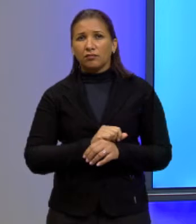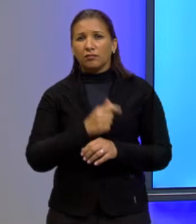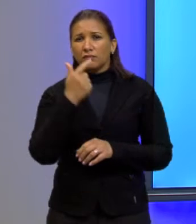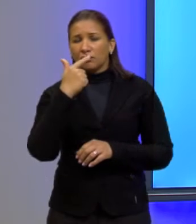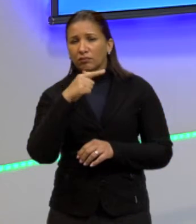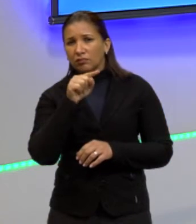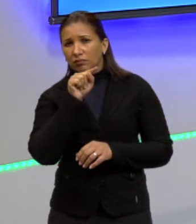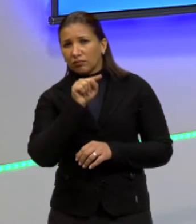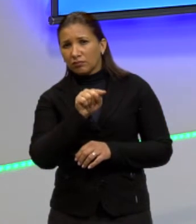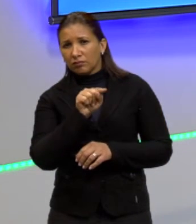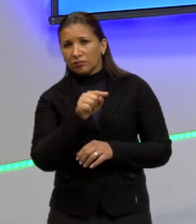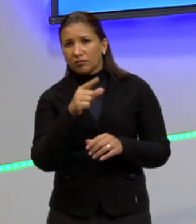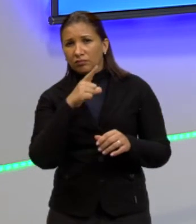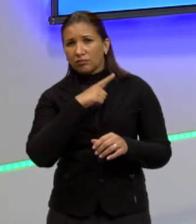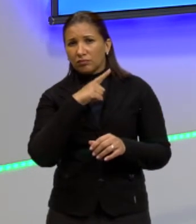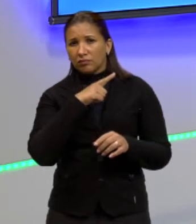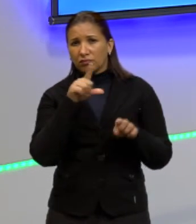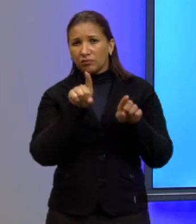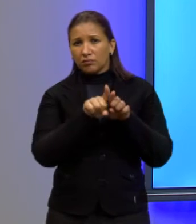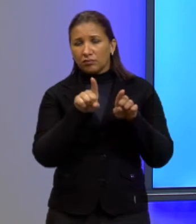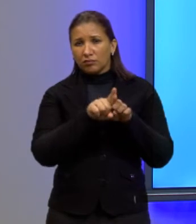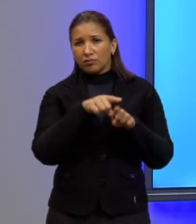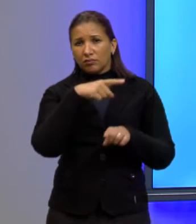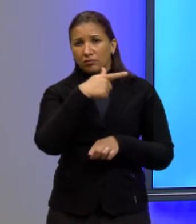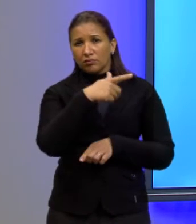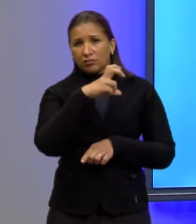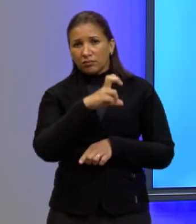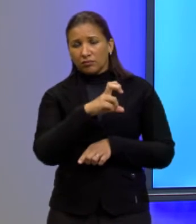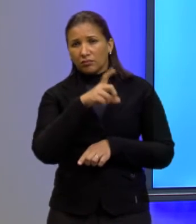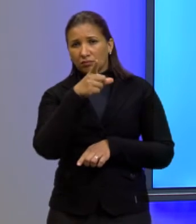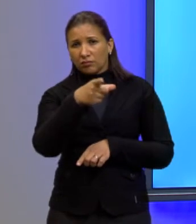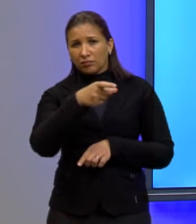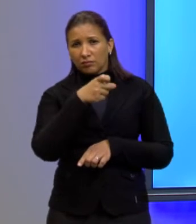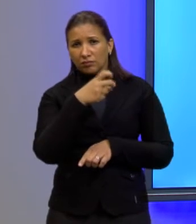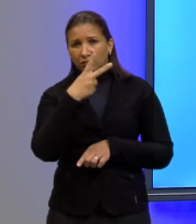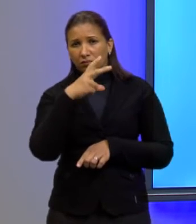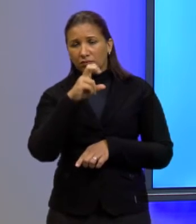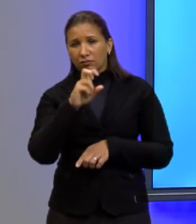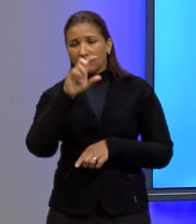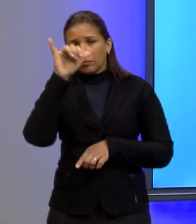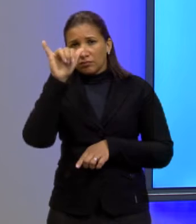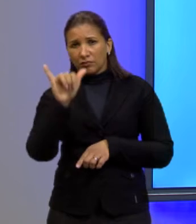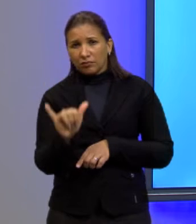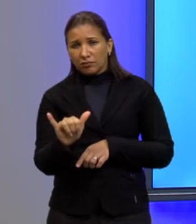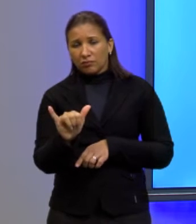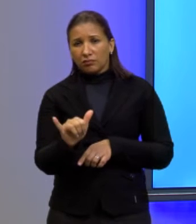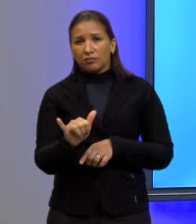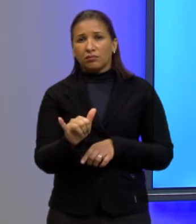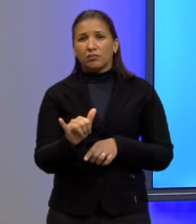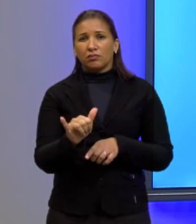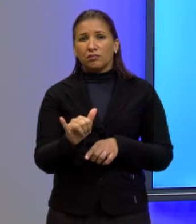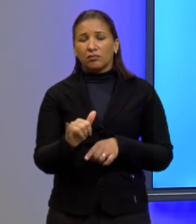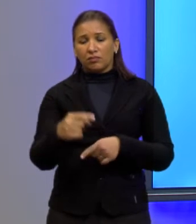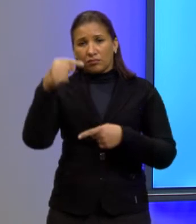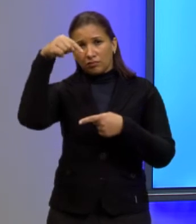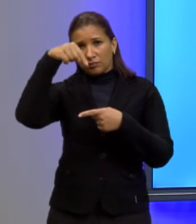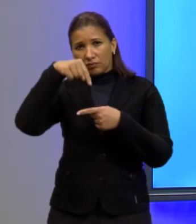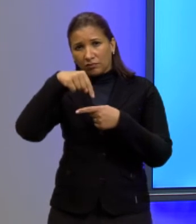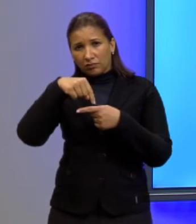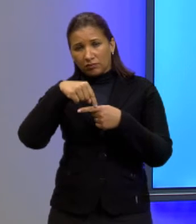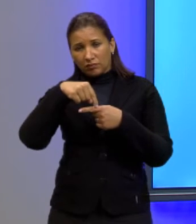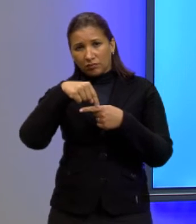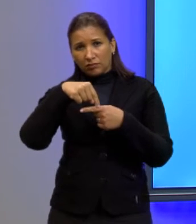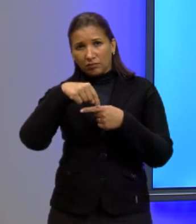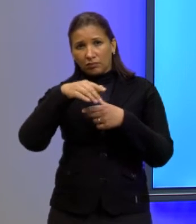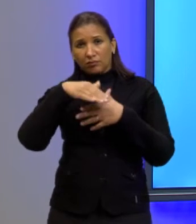ponto que eu tenho é o 75 para X e o 25 para Y que é o vértice ou seja